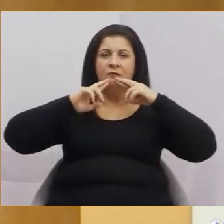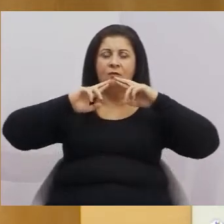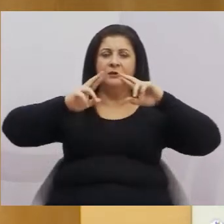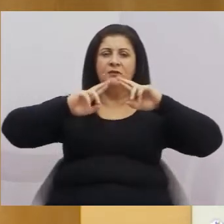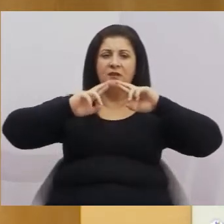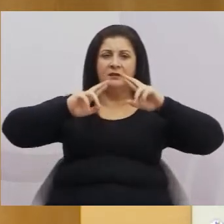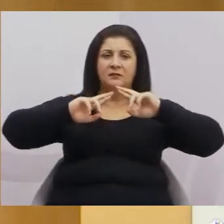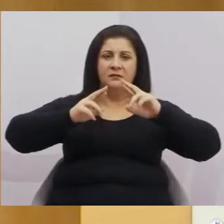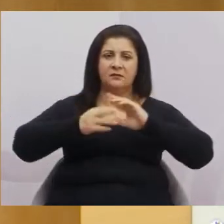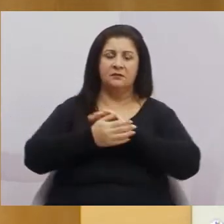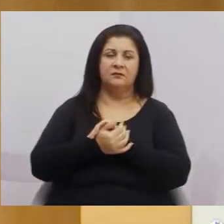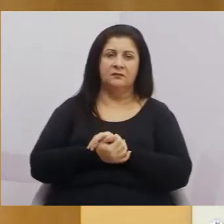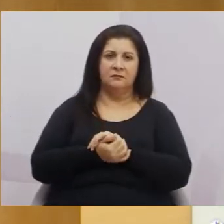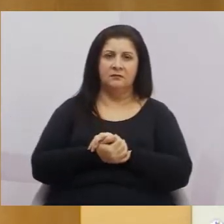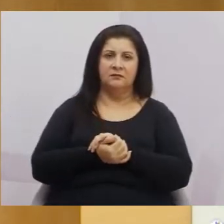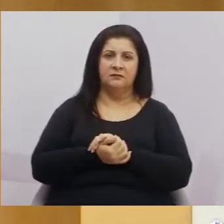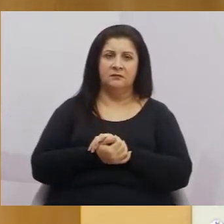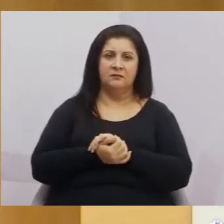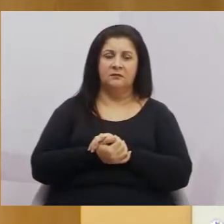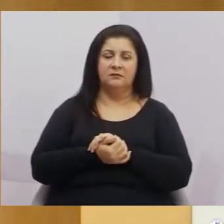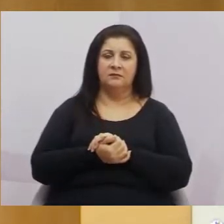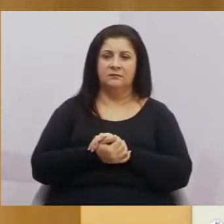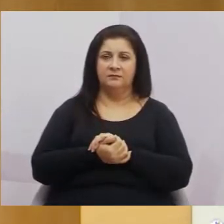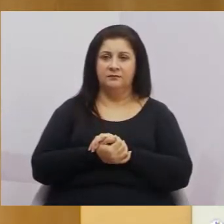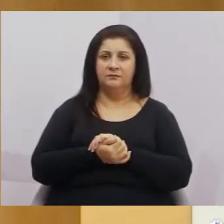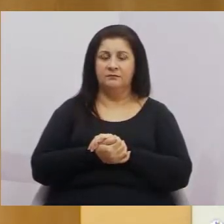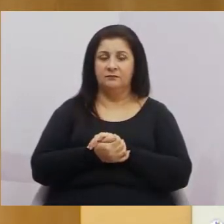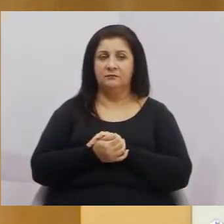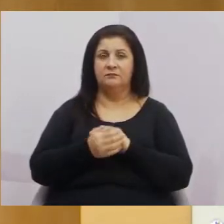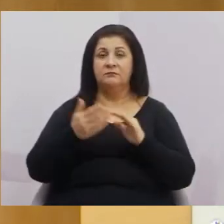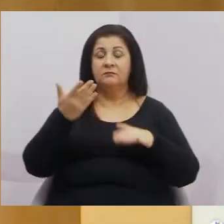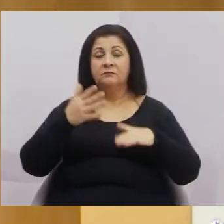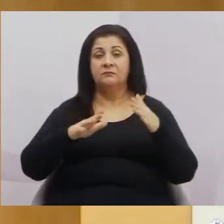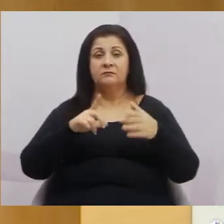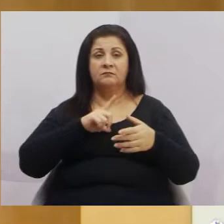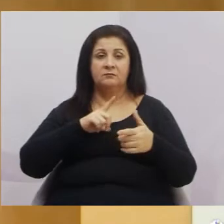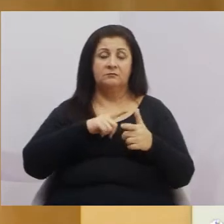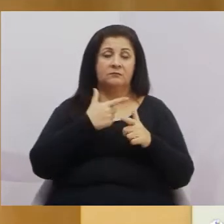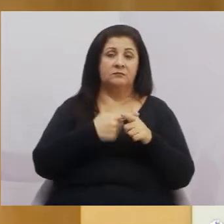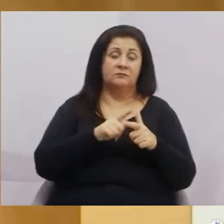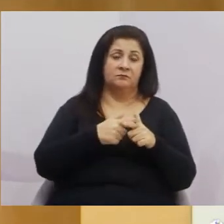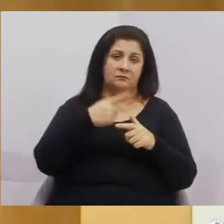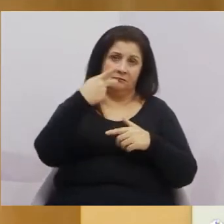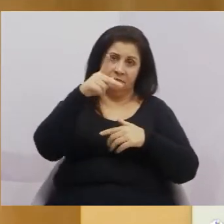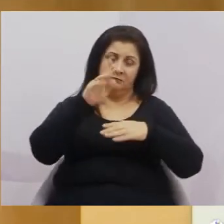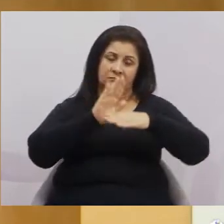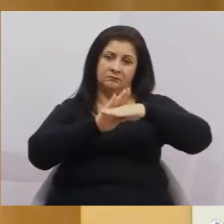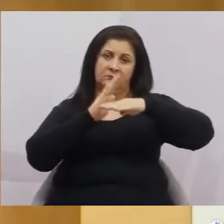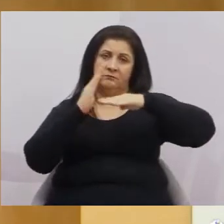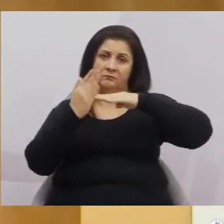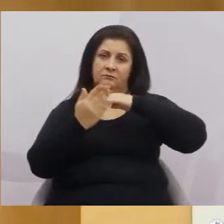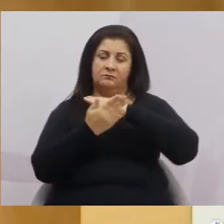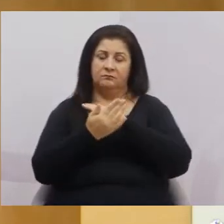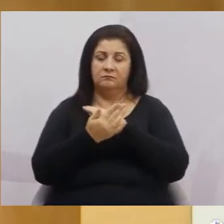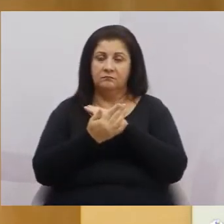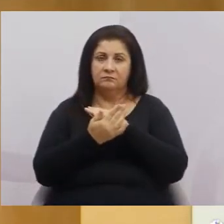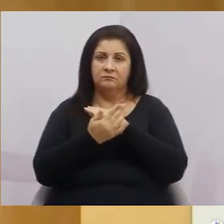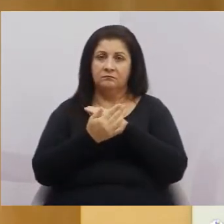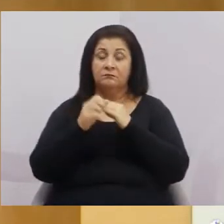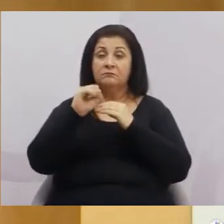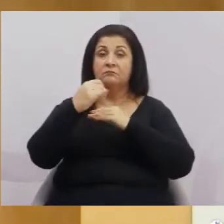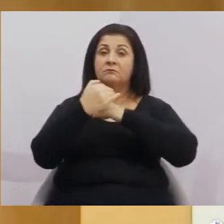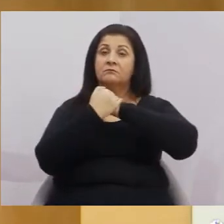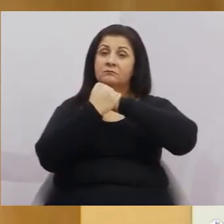problemas no teu bairro. Porque às vezes tem situação no teu bairro que você chamando o